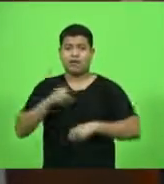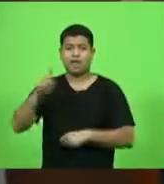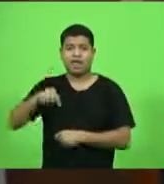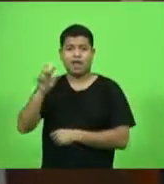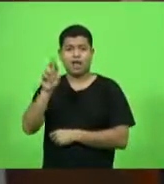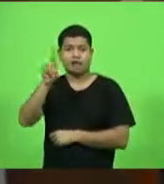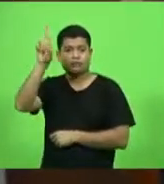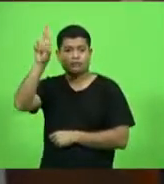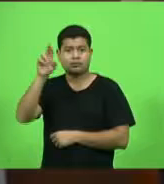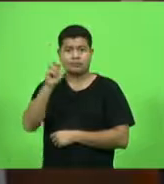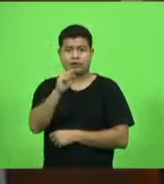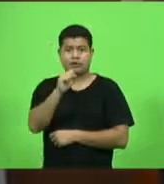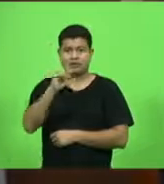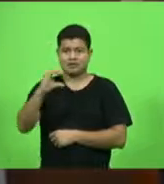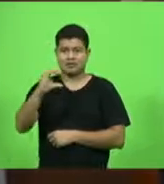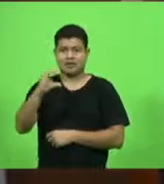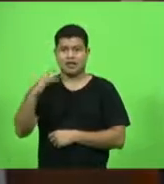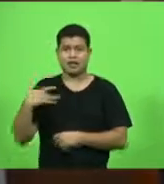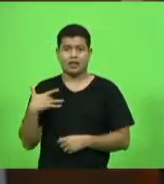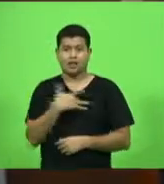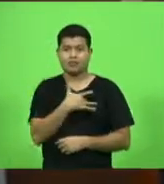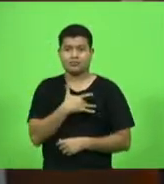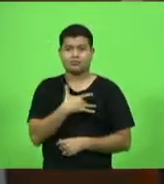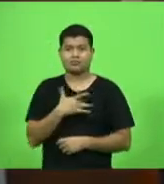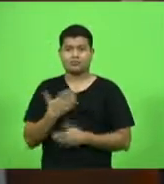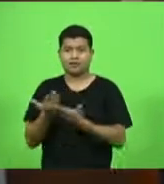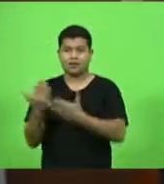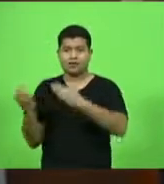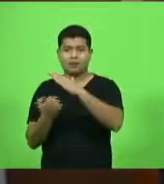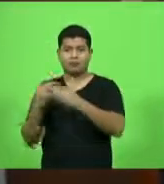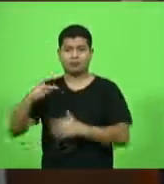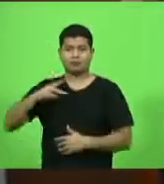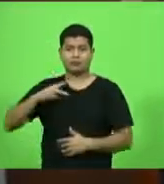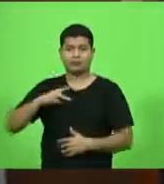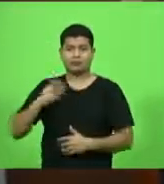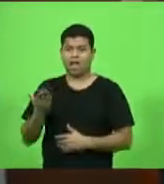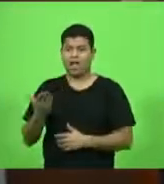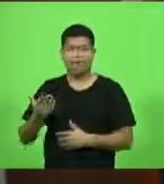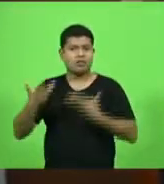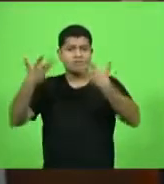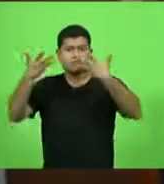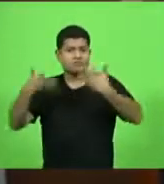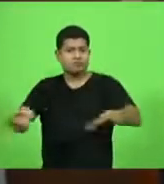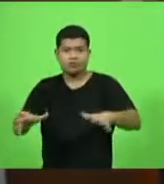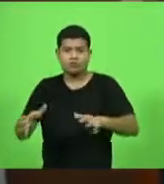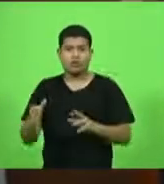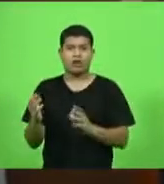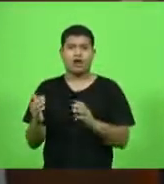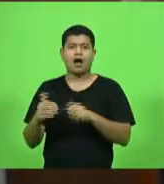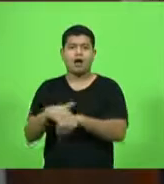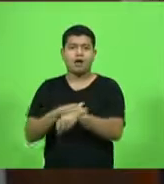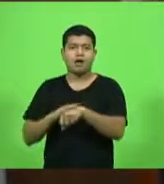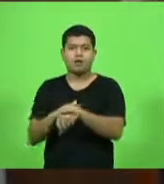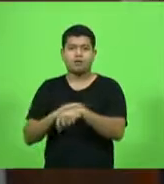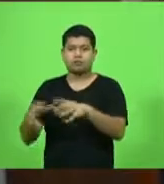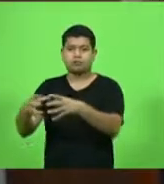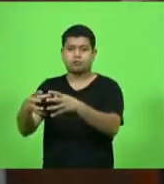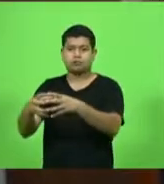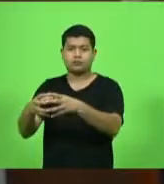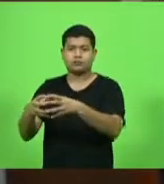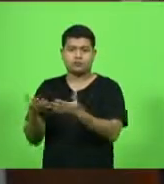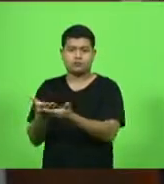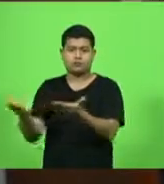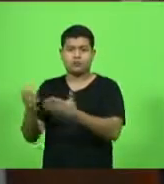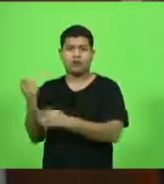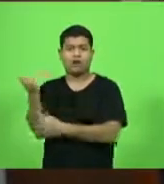por exemplo, que é um dos planos que praticamente se nega a conversar com a classe dos fisioterapeutas